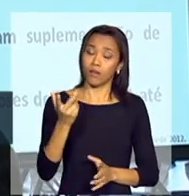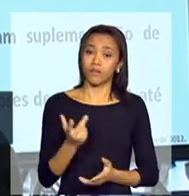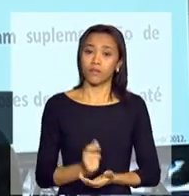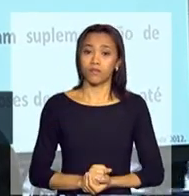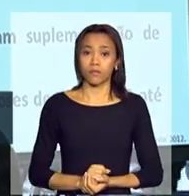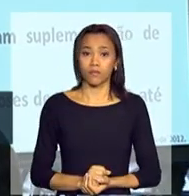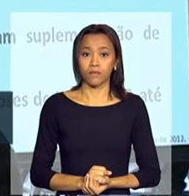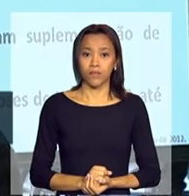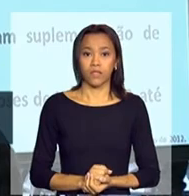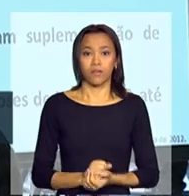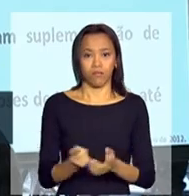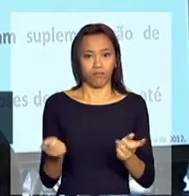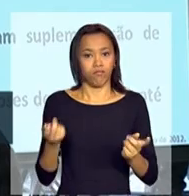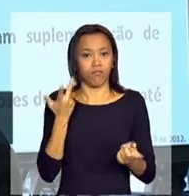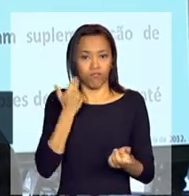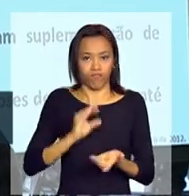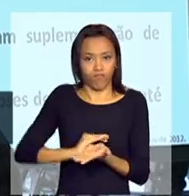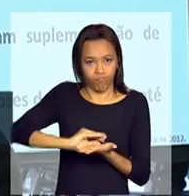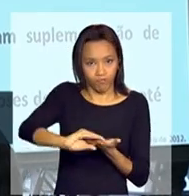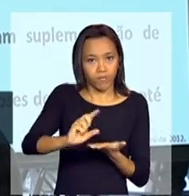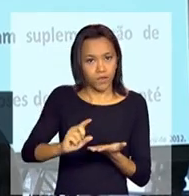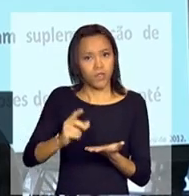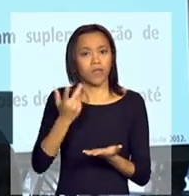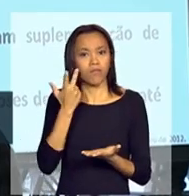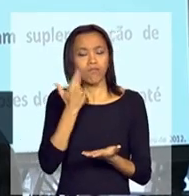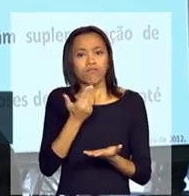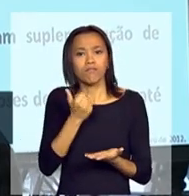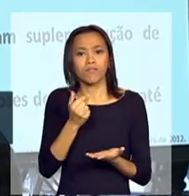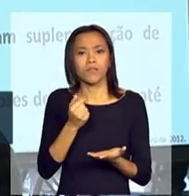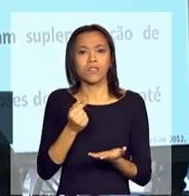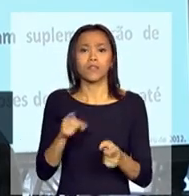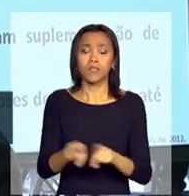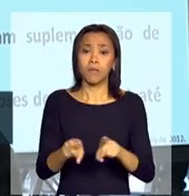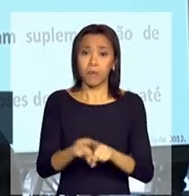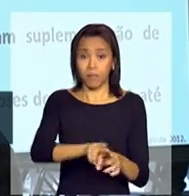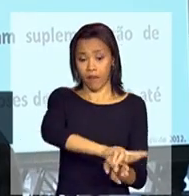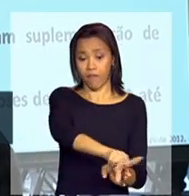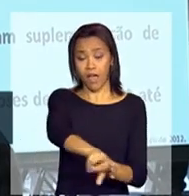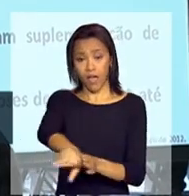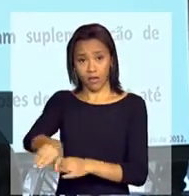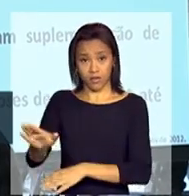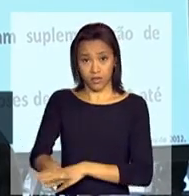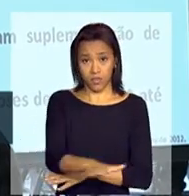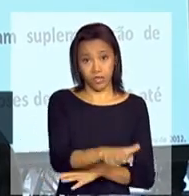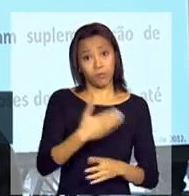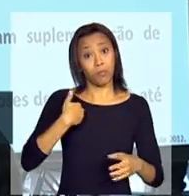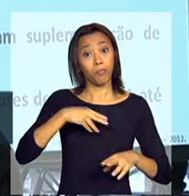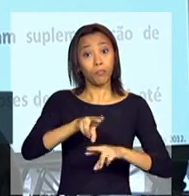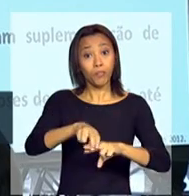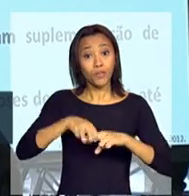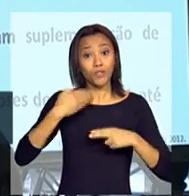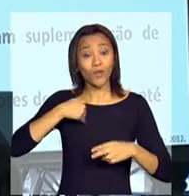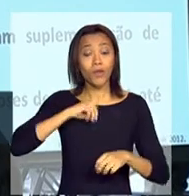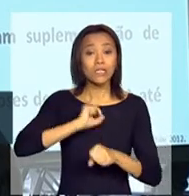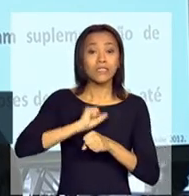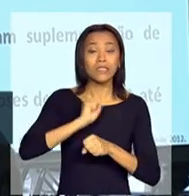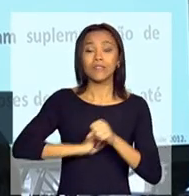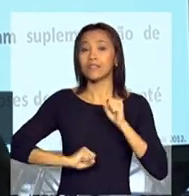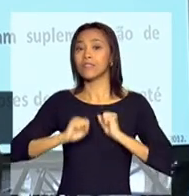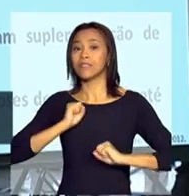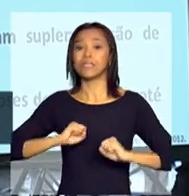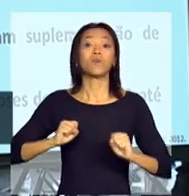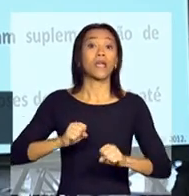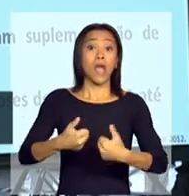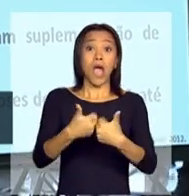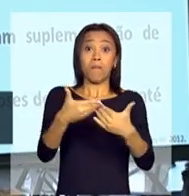volumes que acontece para o conjunto das crianças. Com isso, nós temos uma expectativa muito grande de ampliar